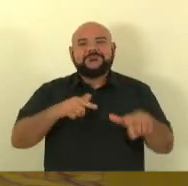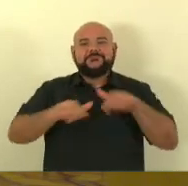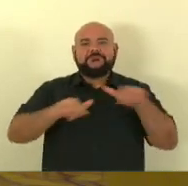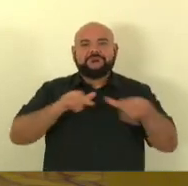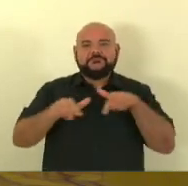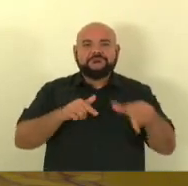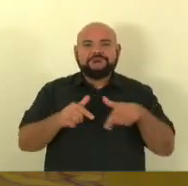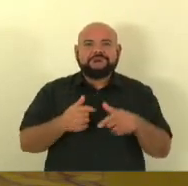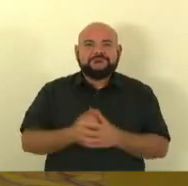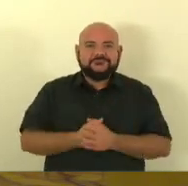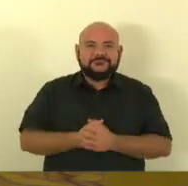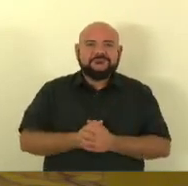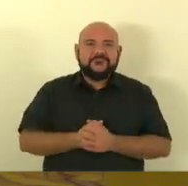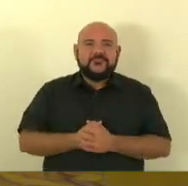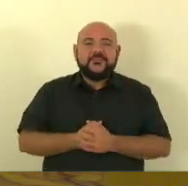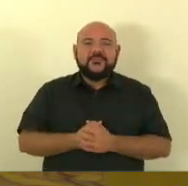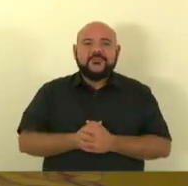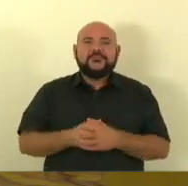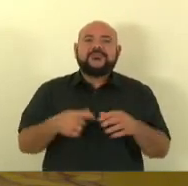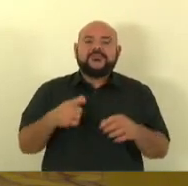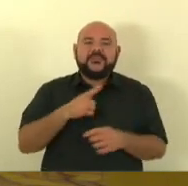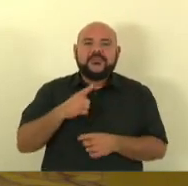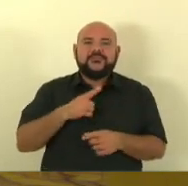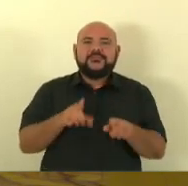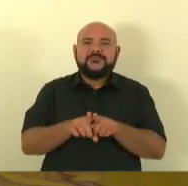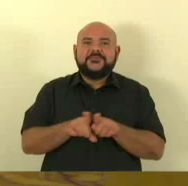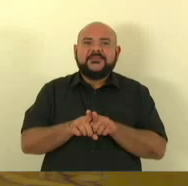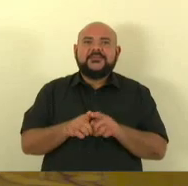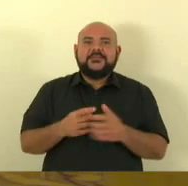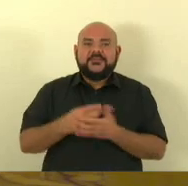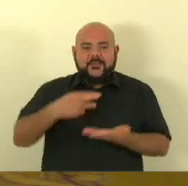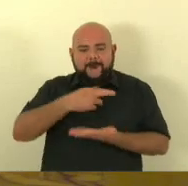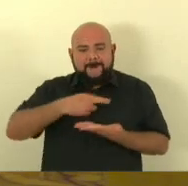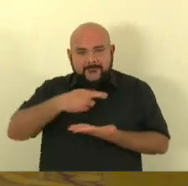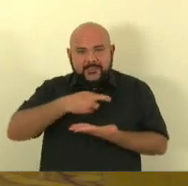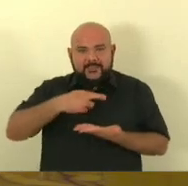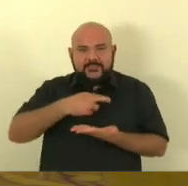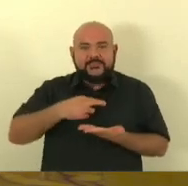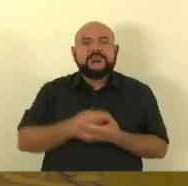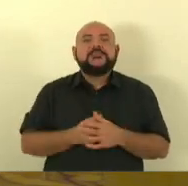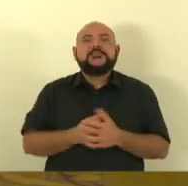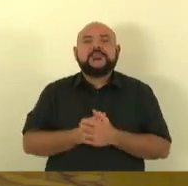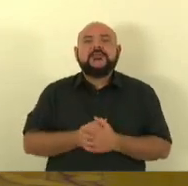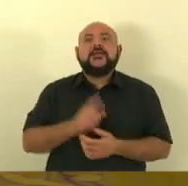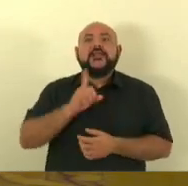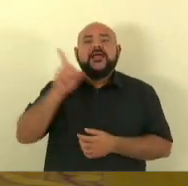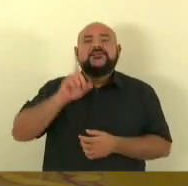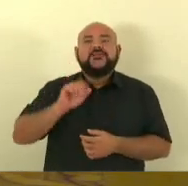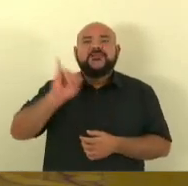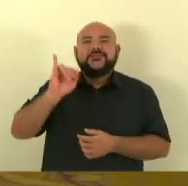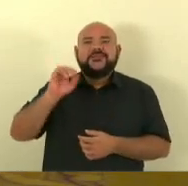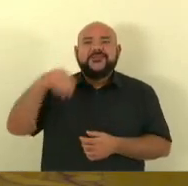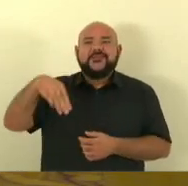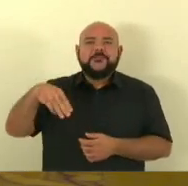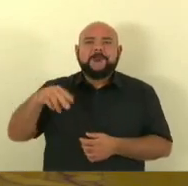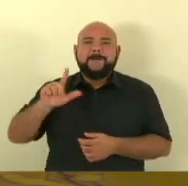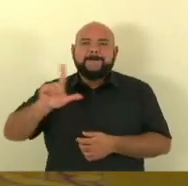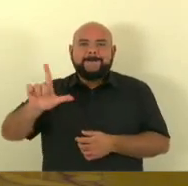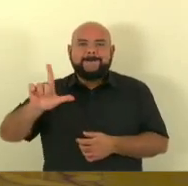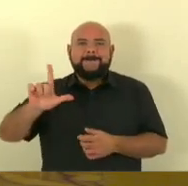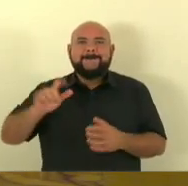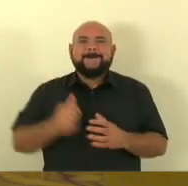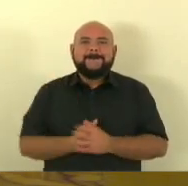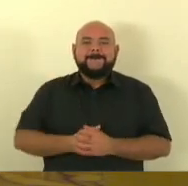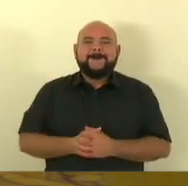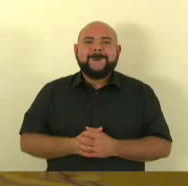afinco e nós vamos ter também perícia no Instituto Médico Legal nós vamos ter também